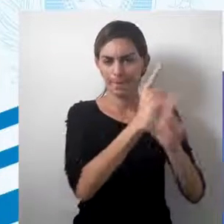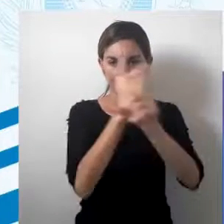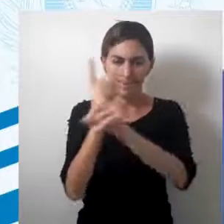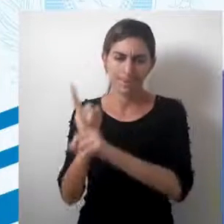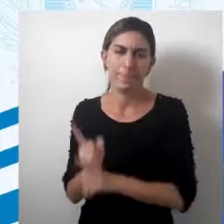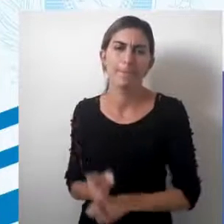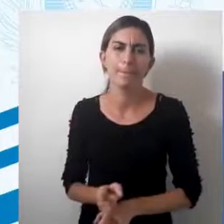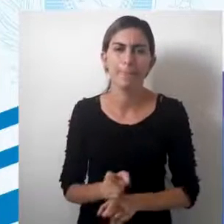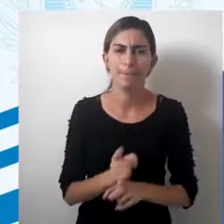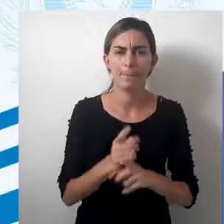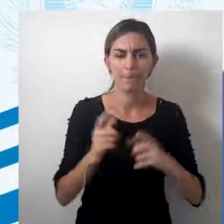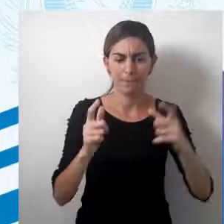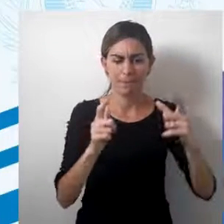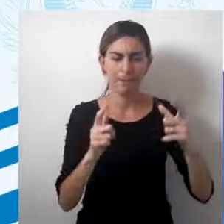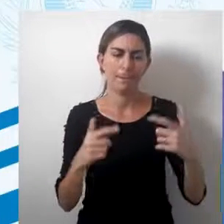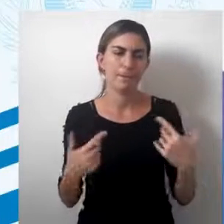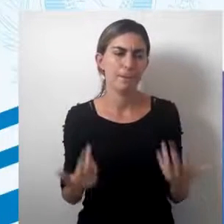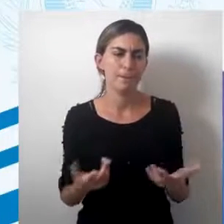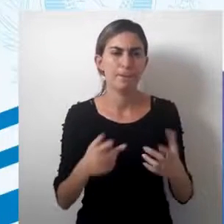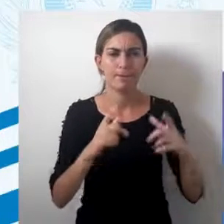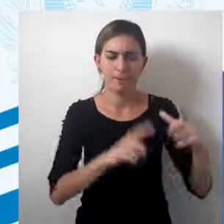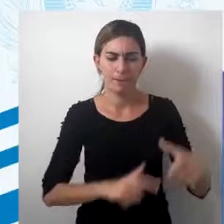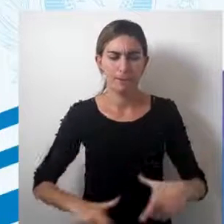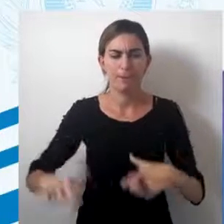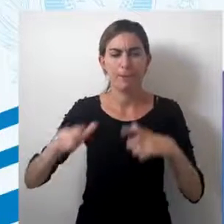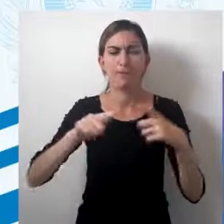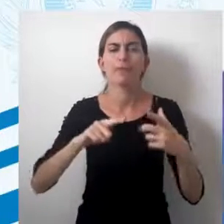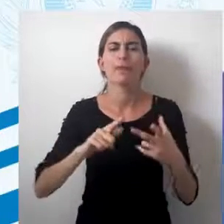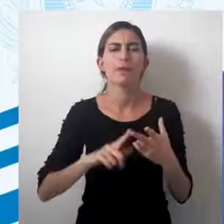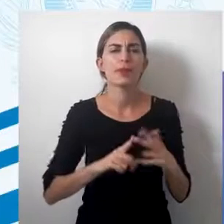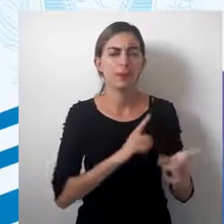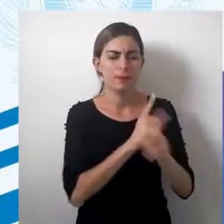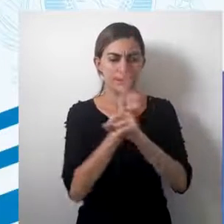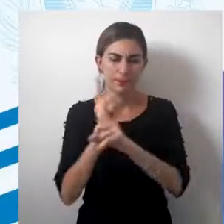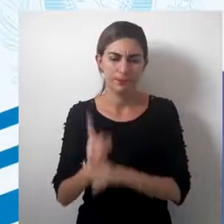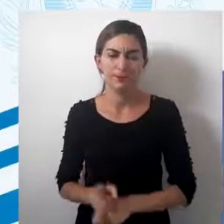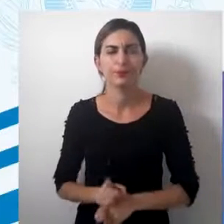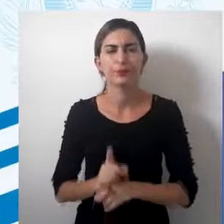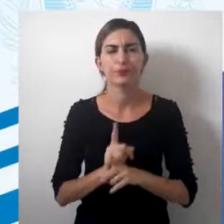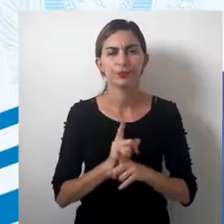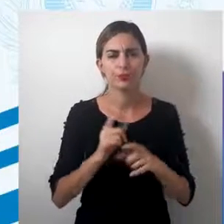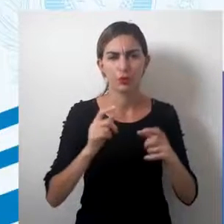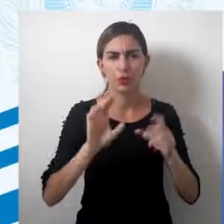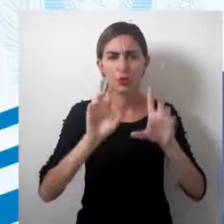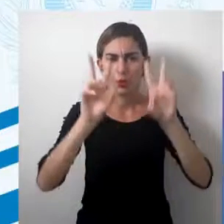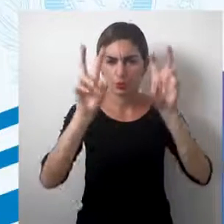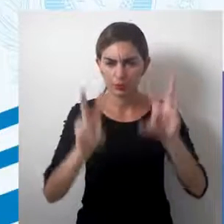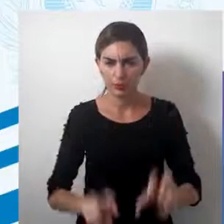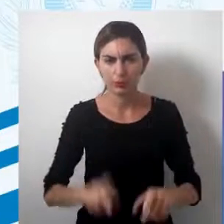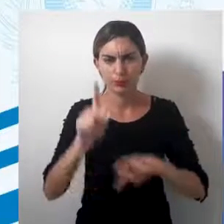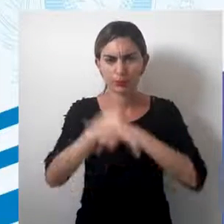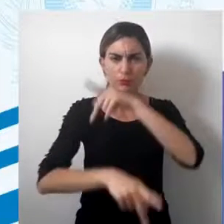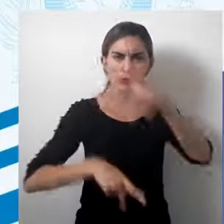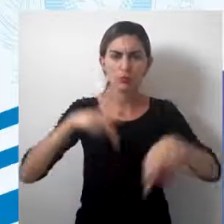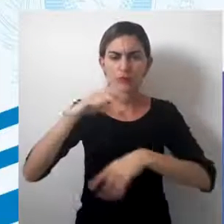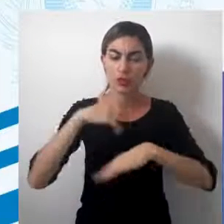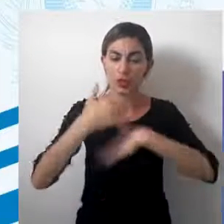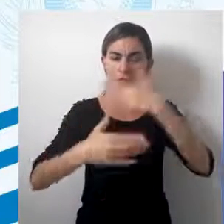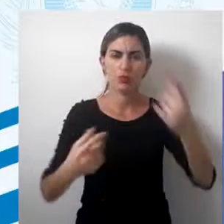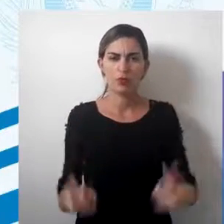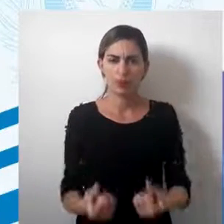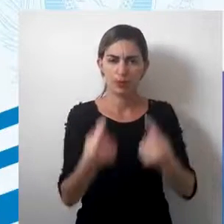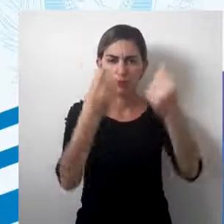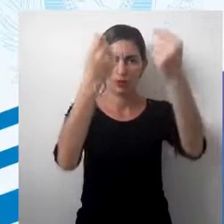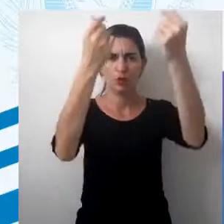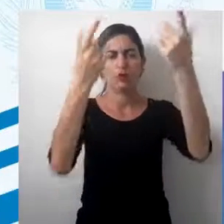identificando massas massas continentais, identificando conteúdos populacionais, desenvolvimento